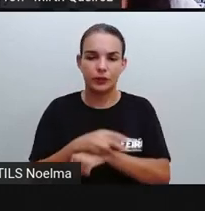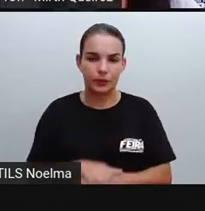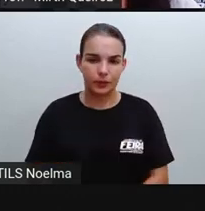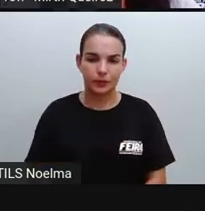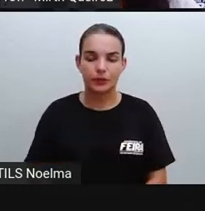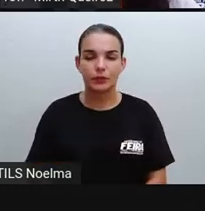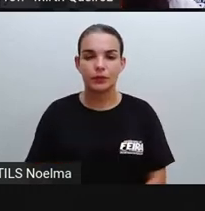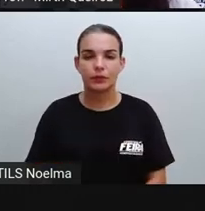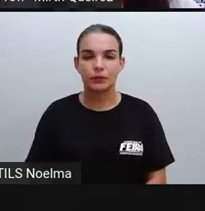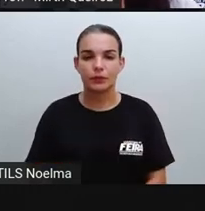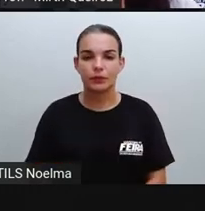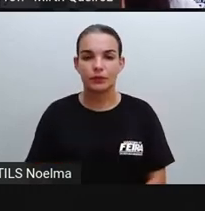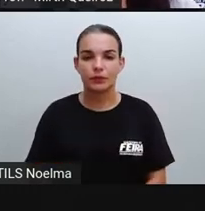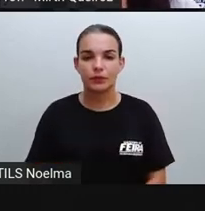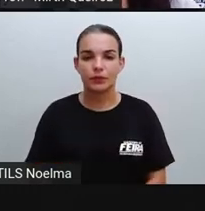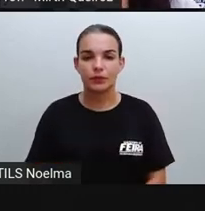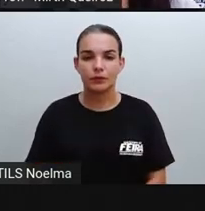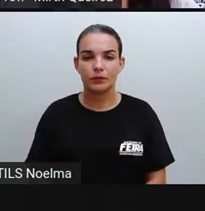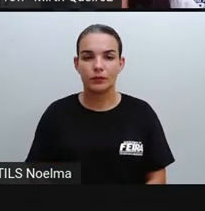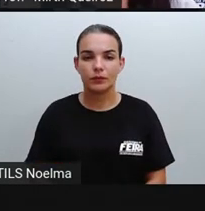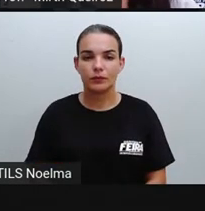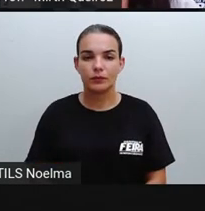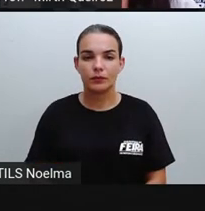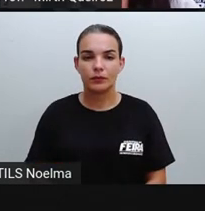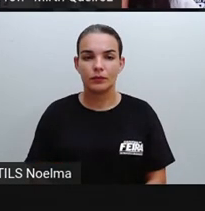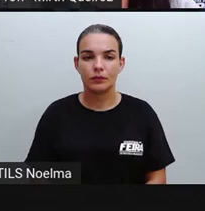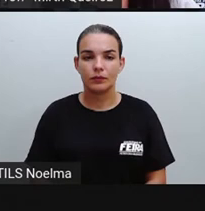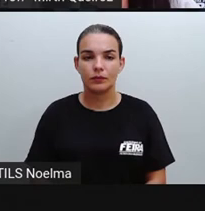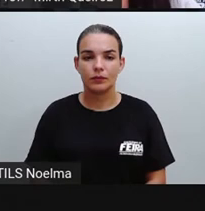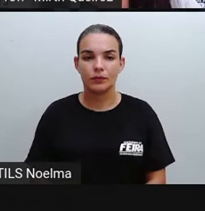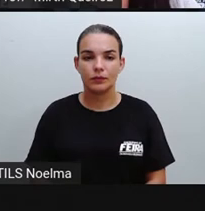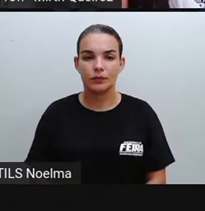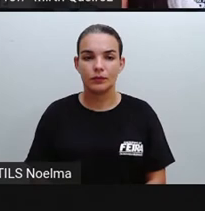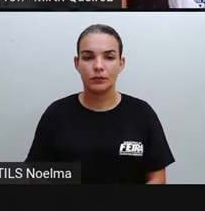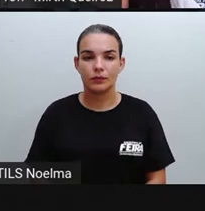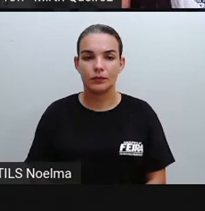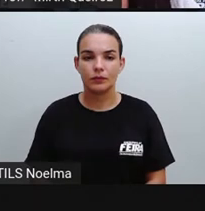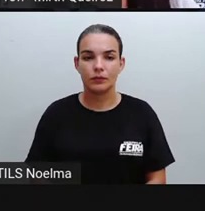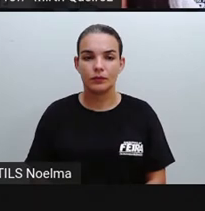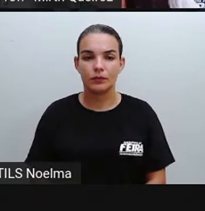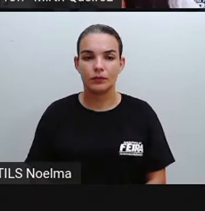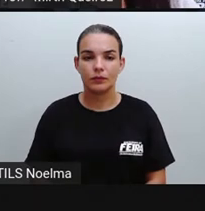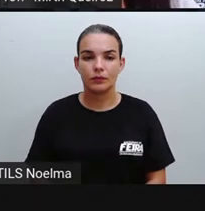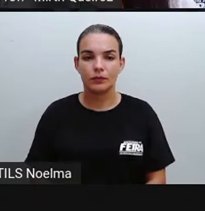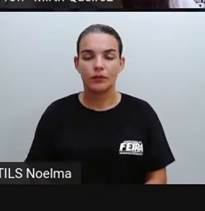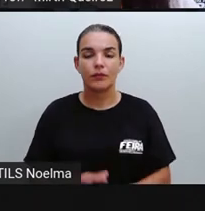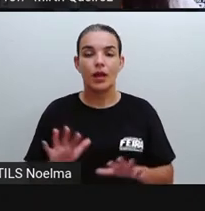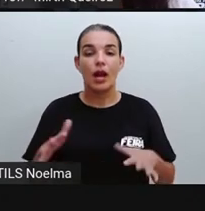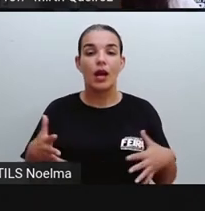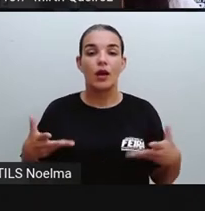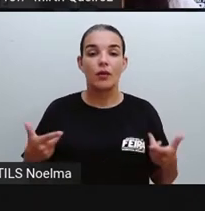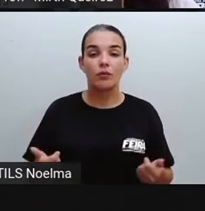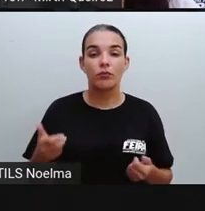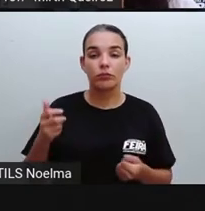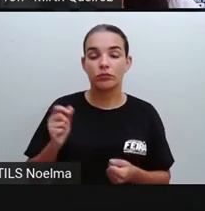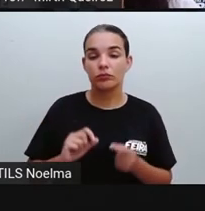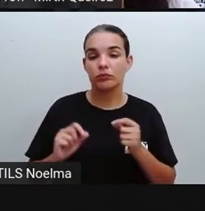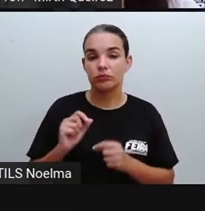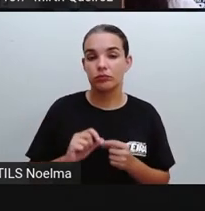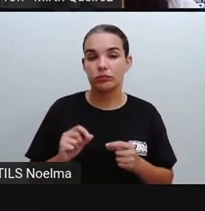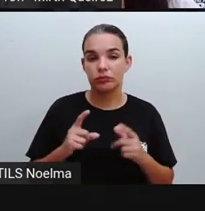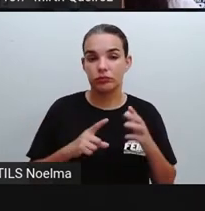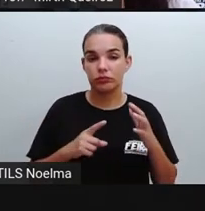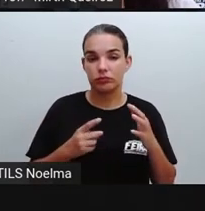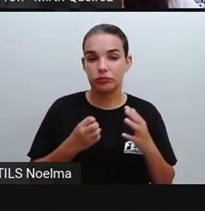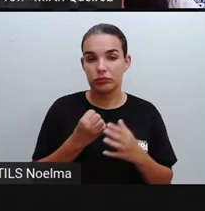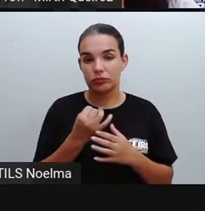repassar uma informação. E quais os elementos e recursos utilizados nos infográficos? Vamos ver